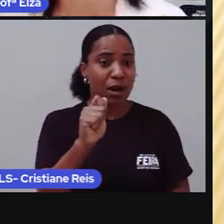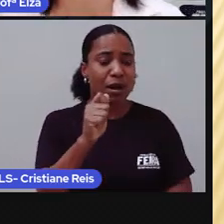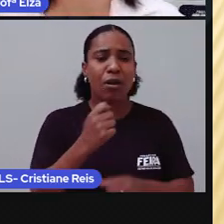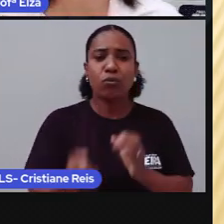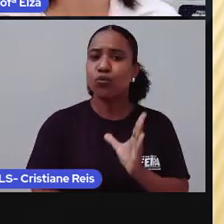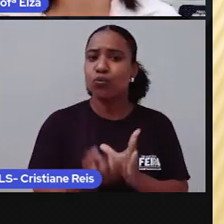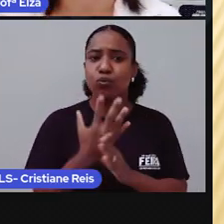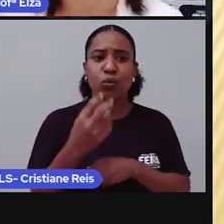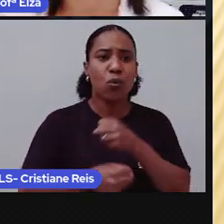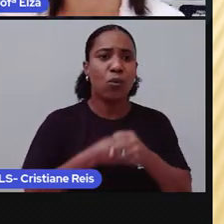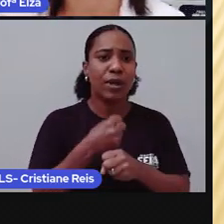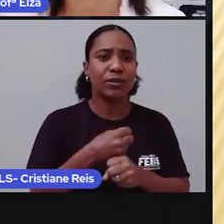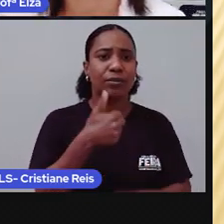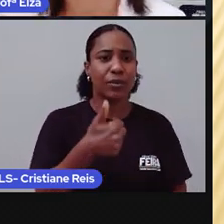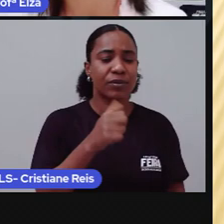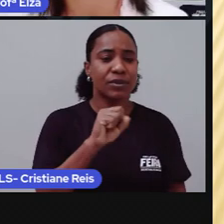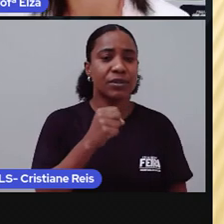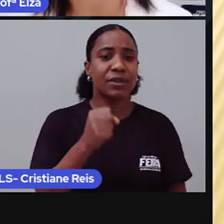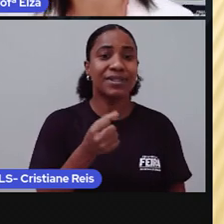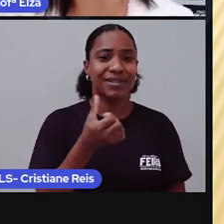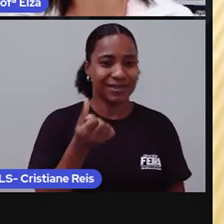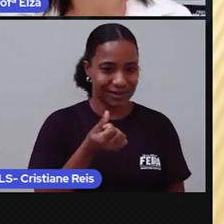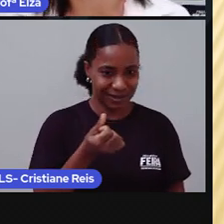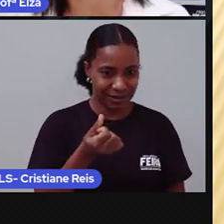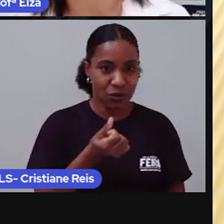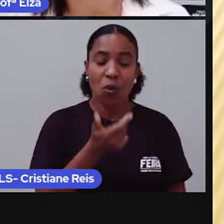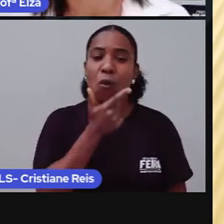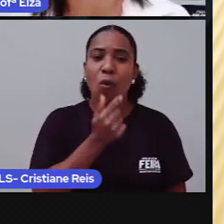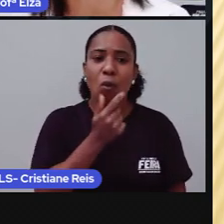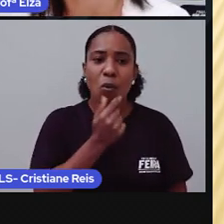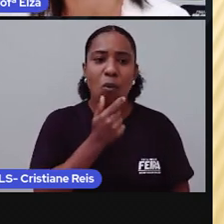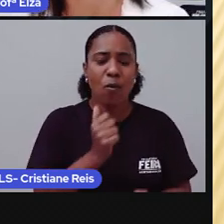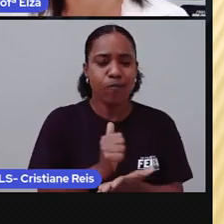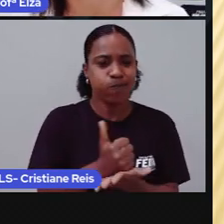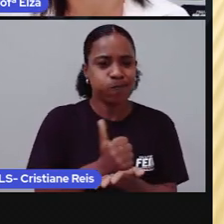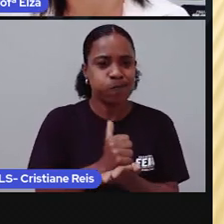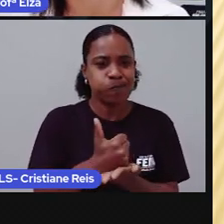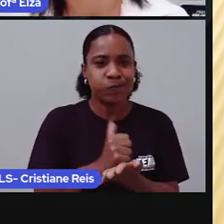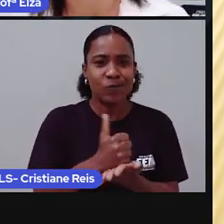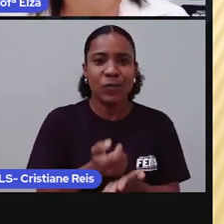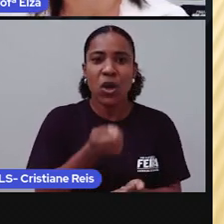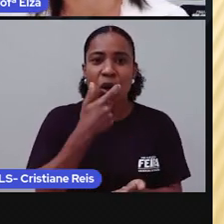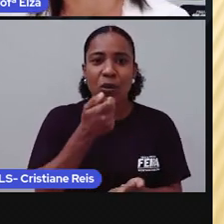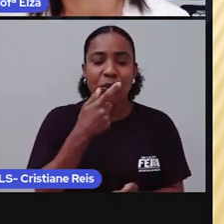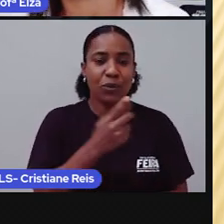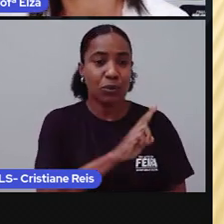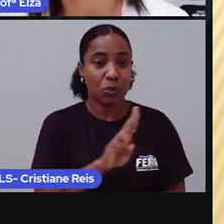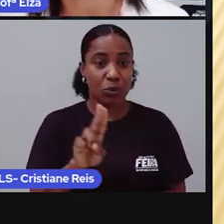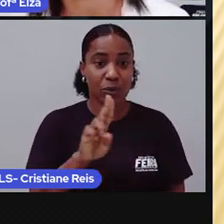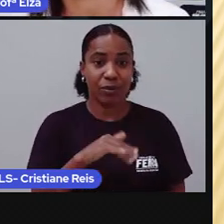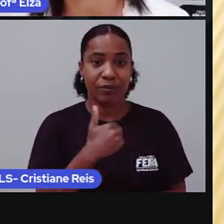1886. Por este farmacêutico, que está aí no slide. Dr. John S.